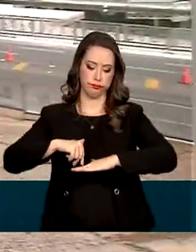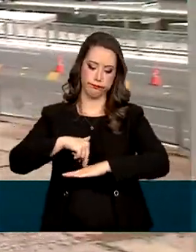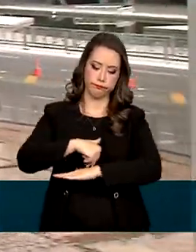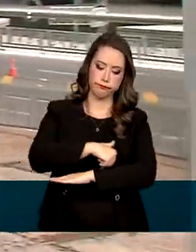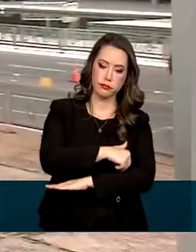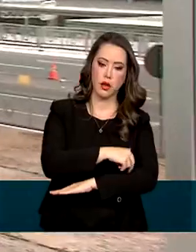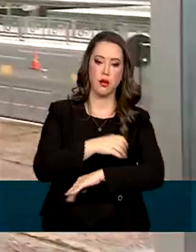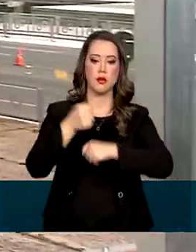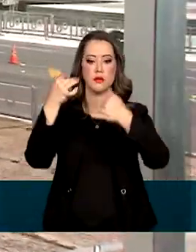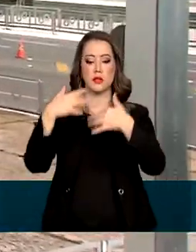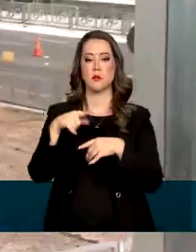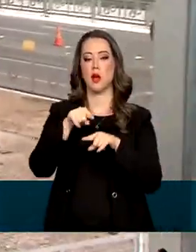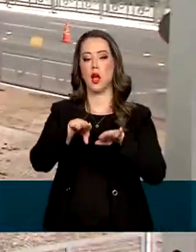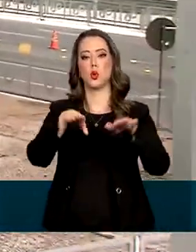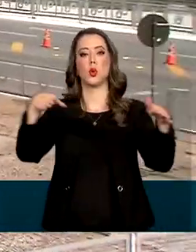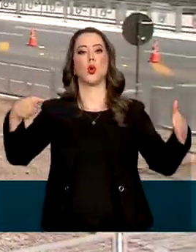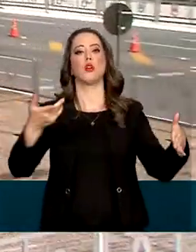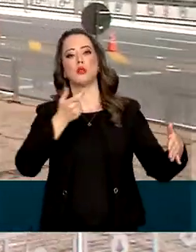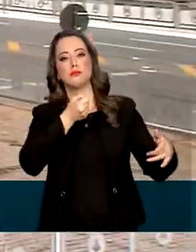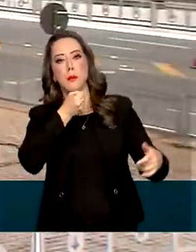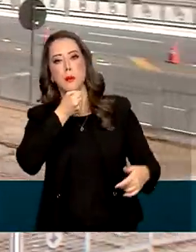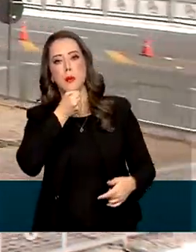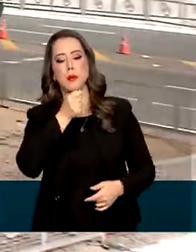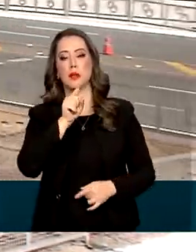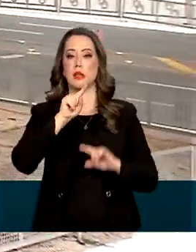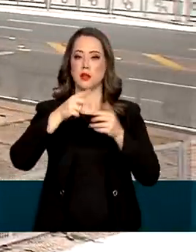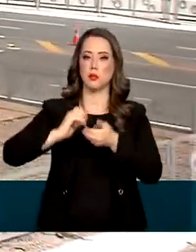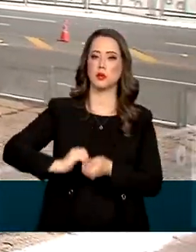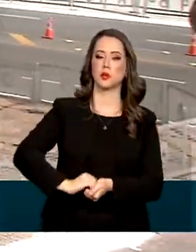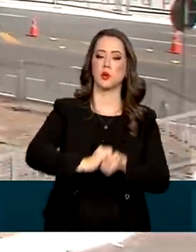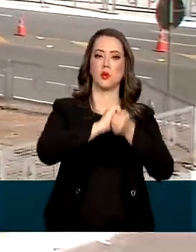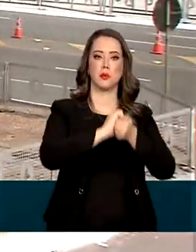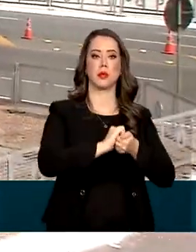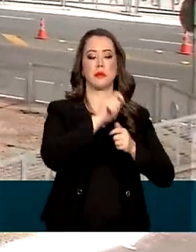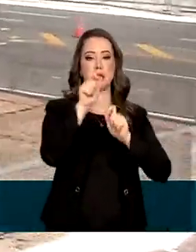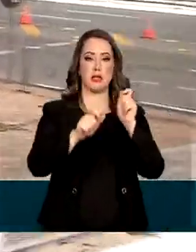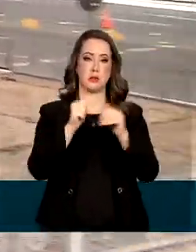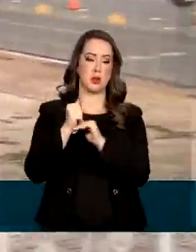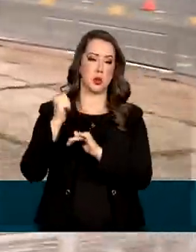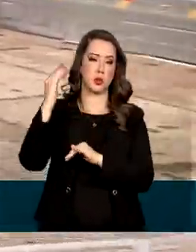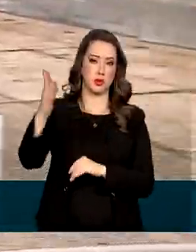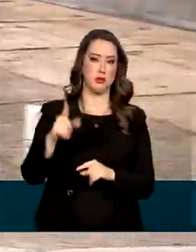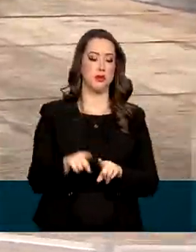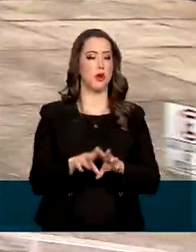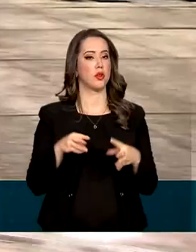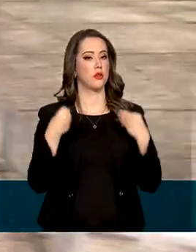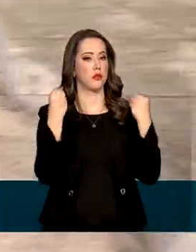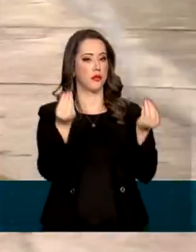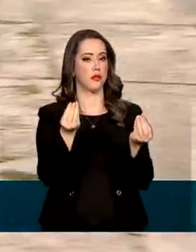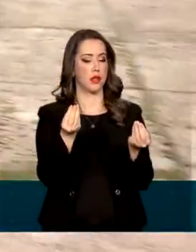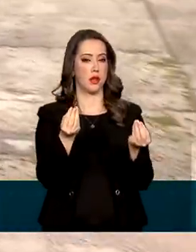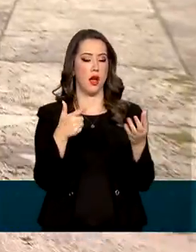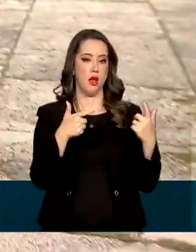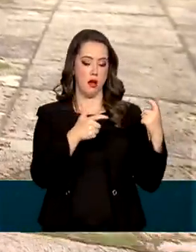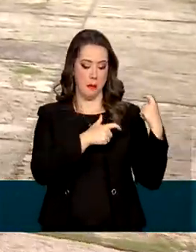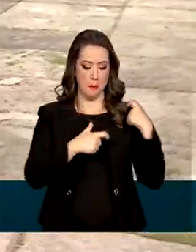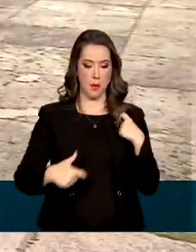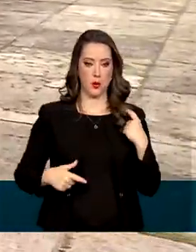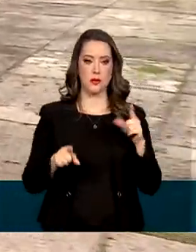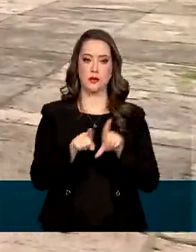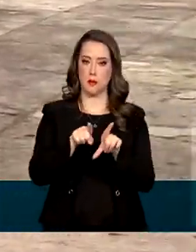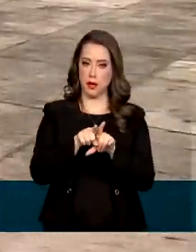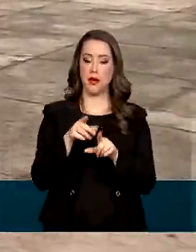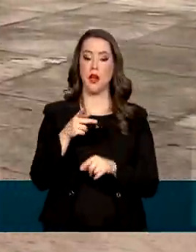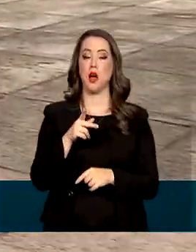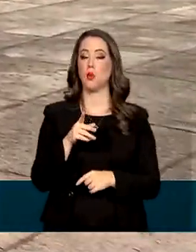público ali do parlatório. Logo depois, ele vai cumprimentar as autoridades estrangeiras e dar posse aos ministros. E a esplanada dos